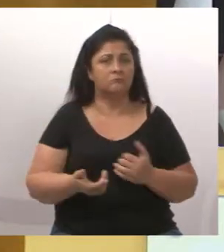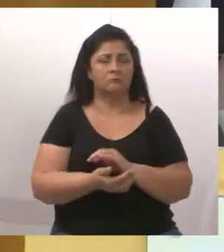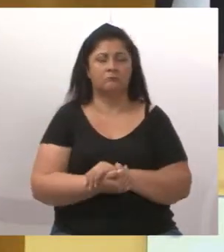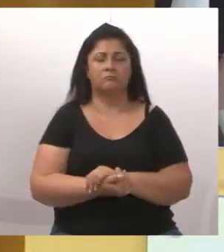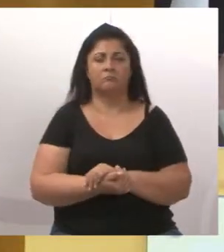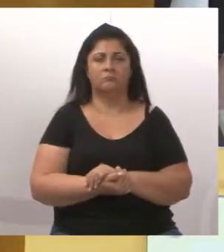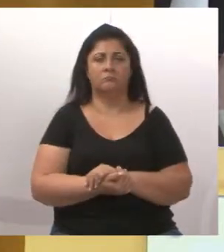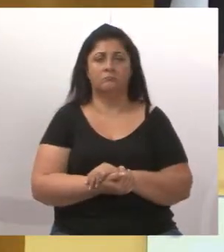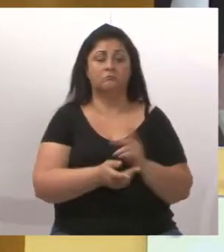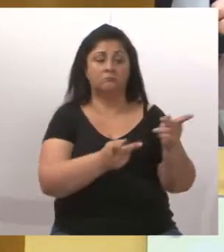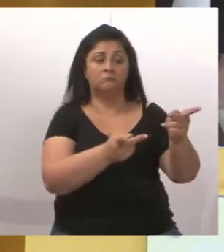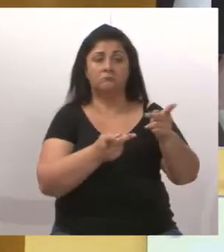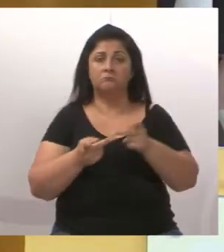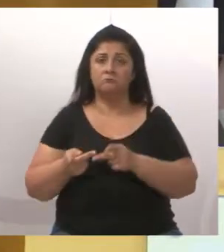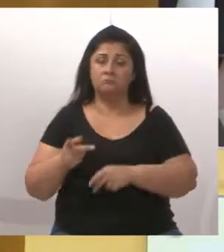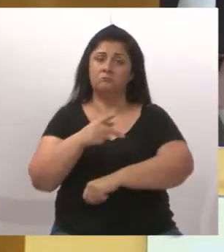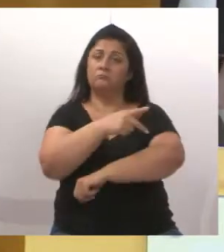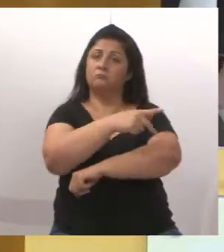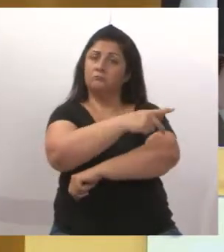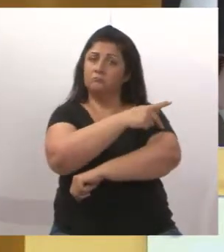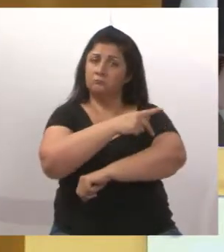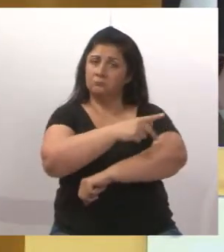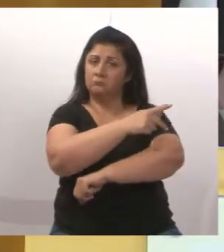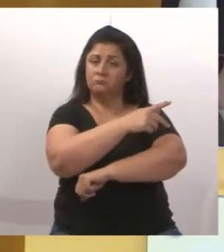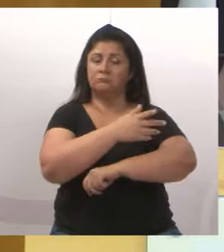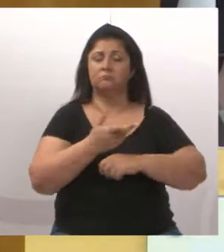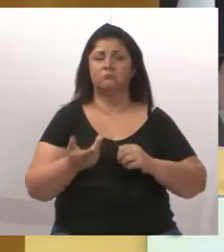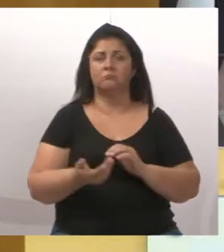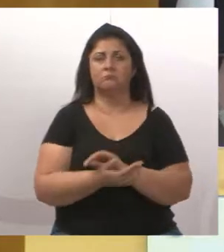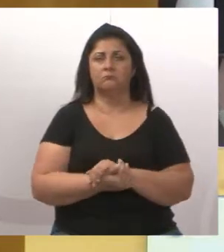para visitar um parque da nossa cidade.